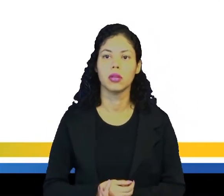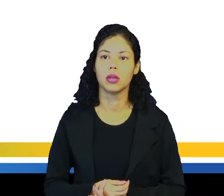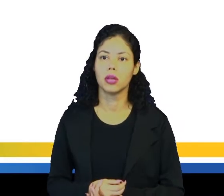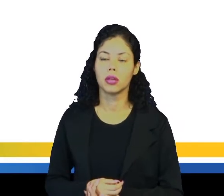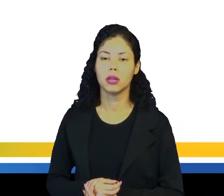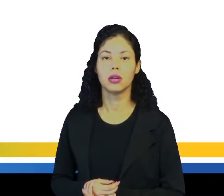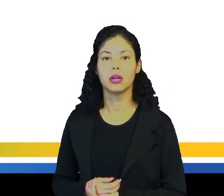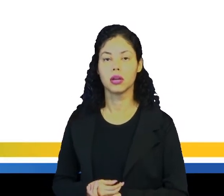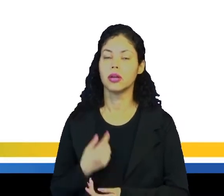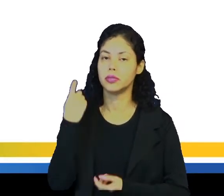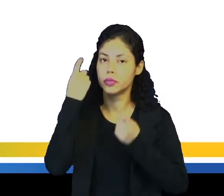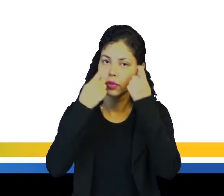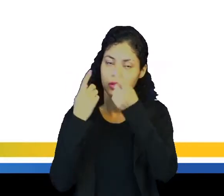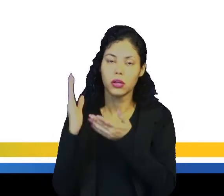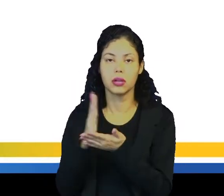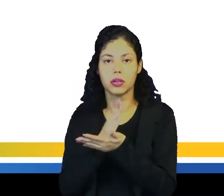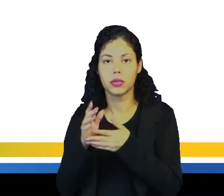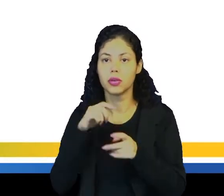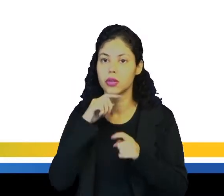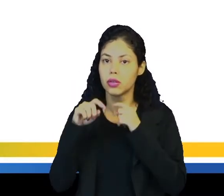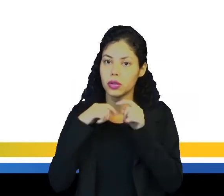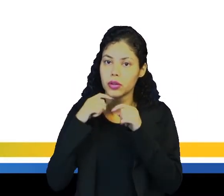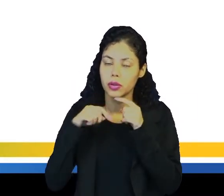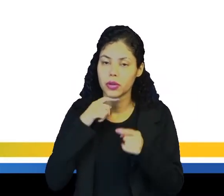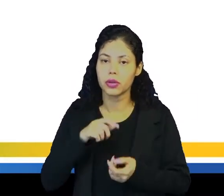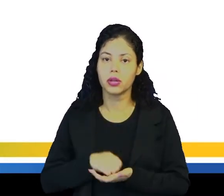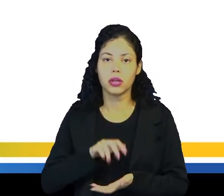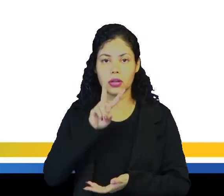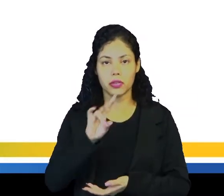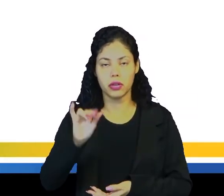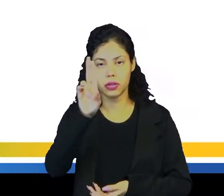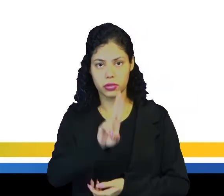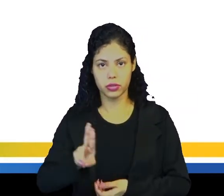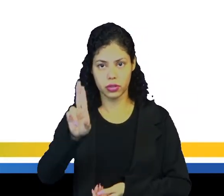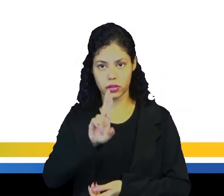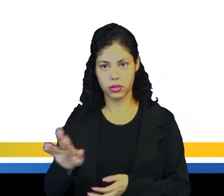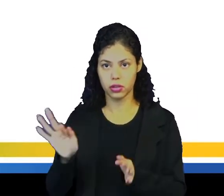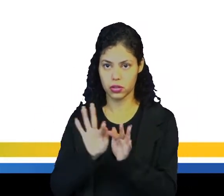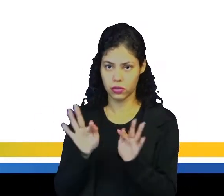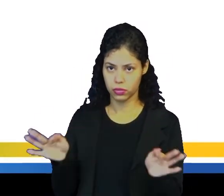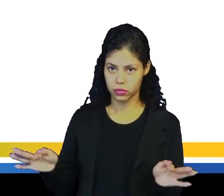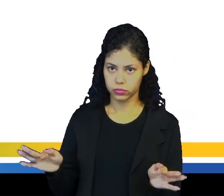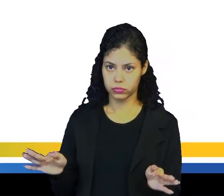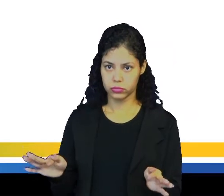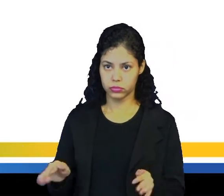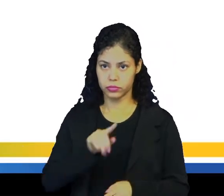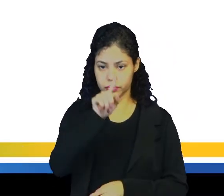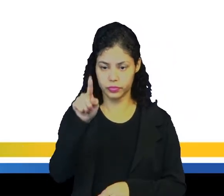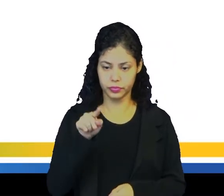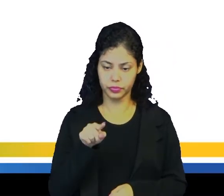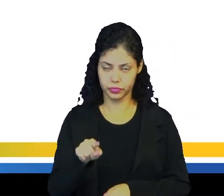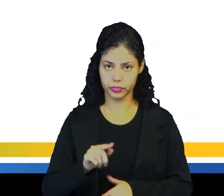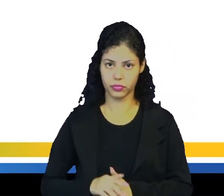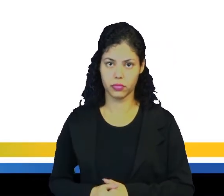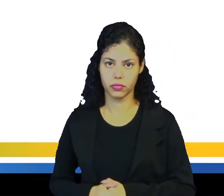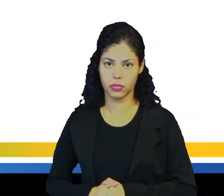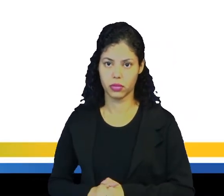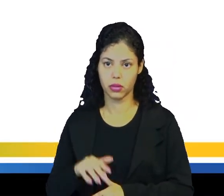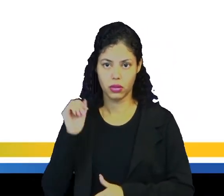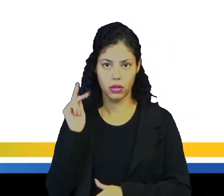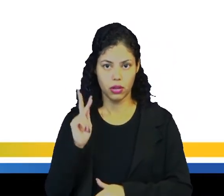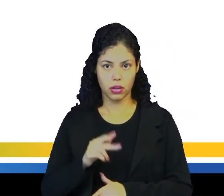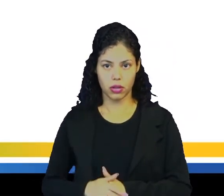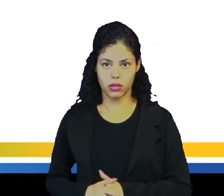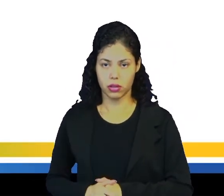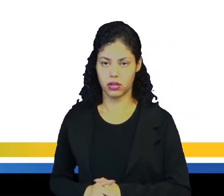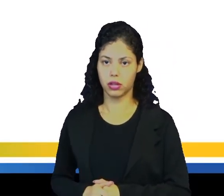Então, pra expressar alguma dúvida, né, você vai utilizar aí a frase com ponto de interrogação, ok?